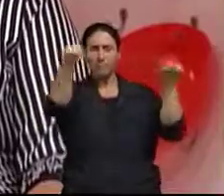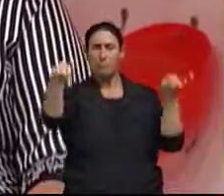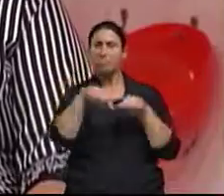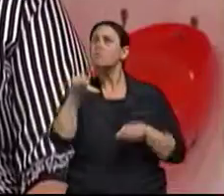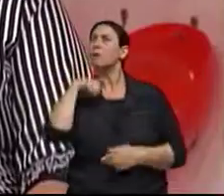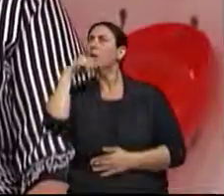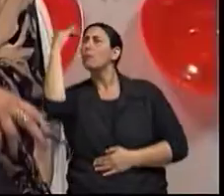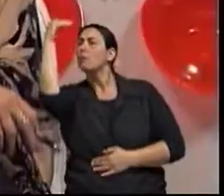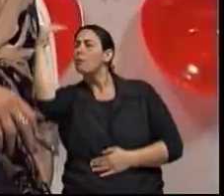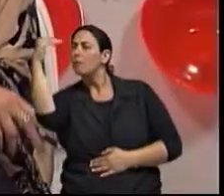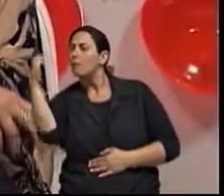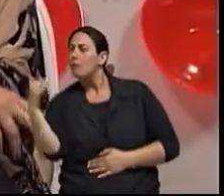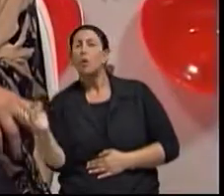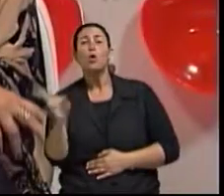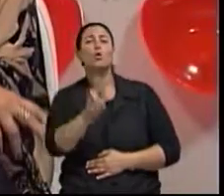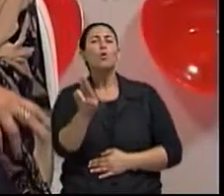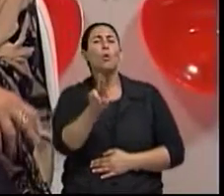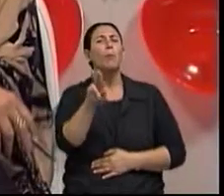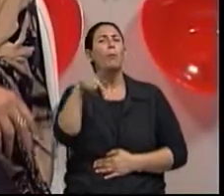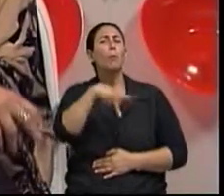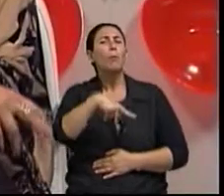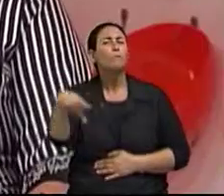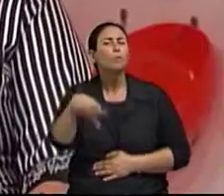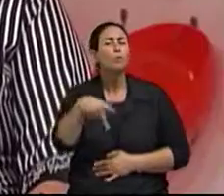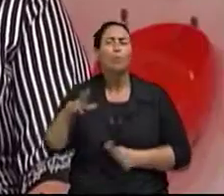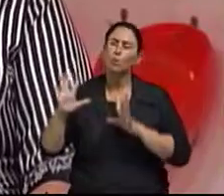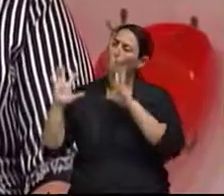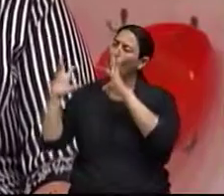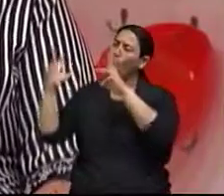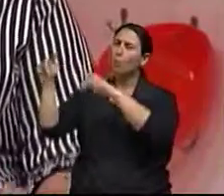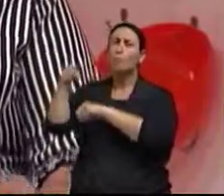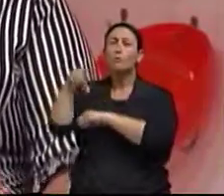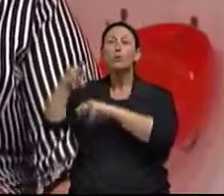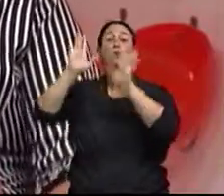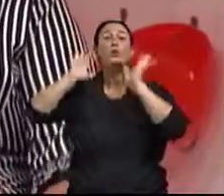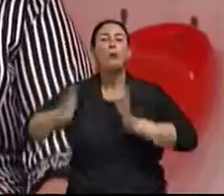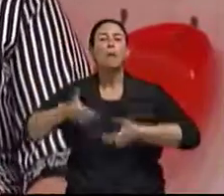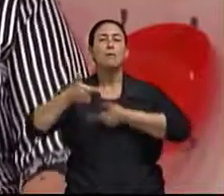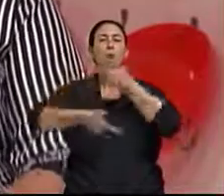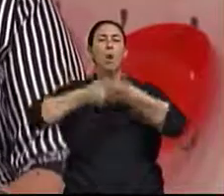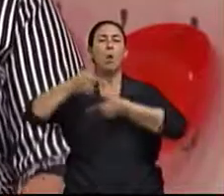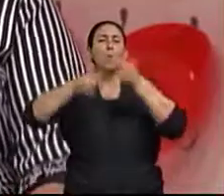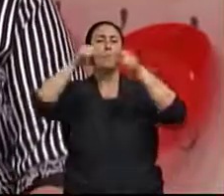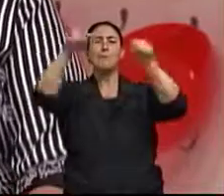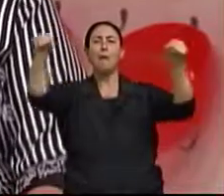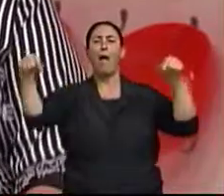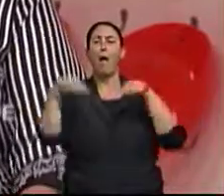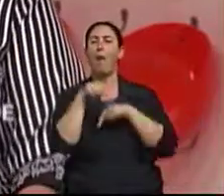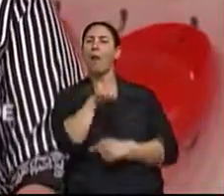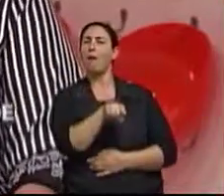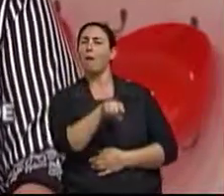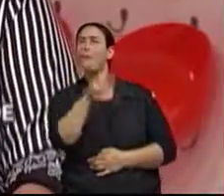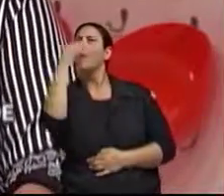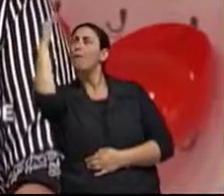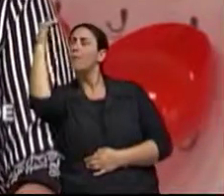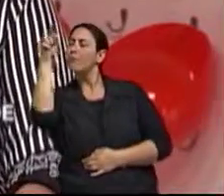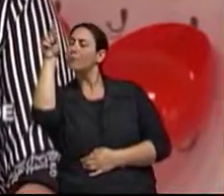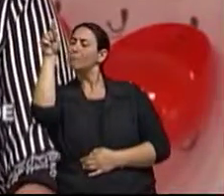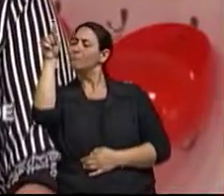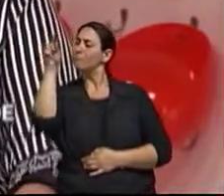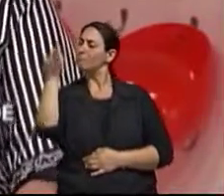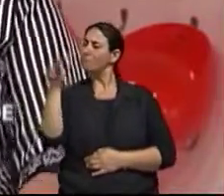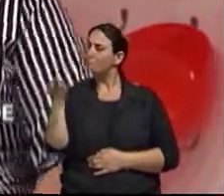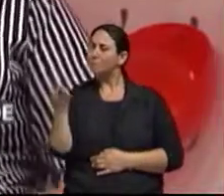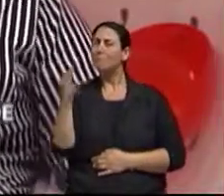de 1600, 1700, todas as pessoas estão colocadas ali. Nós aqui temos grandes pesquisadores em todas as